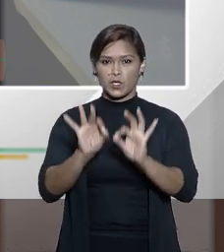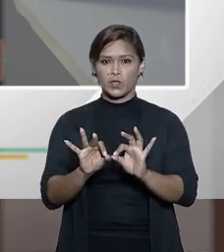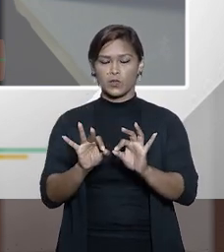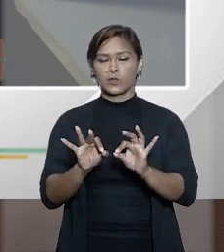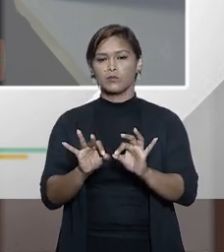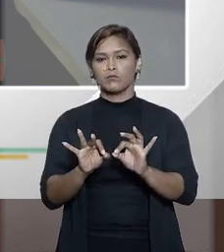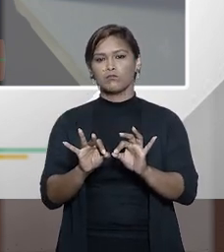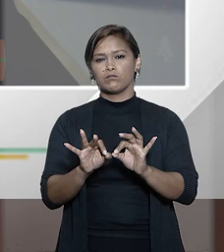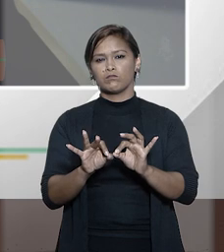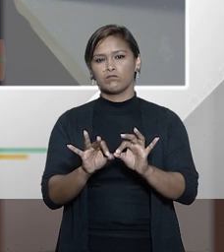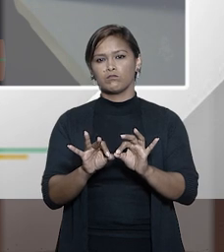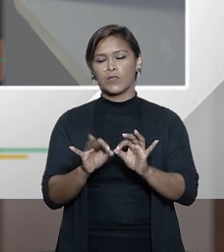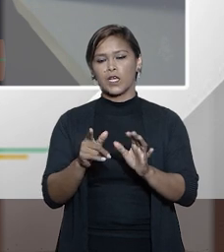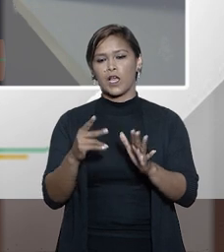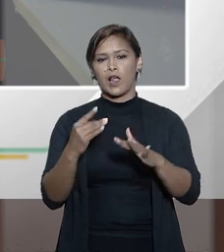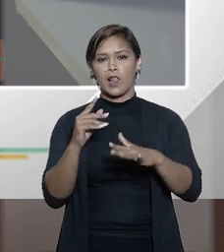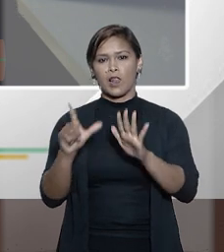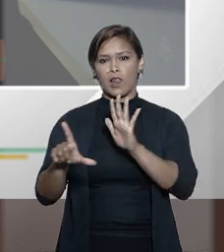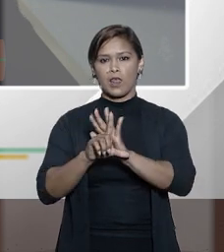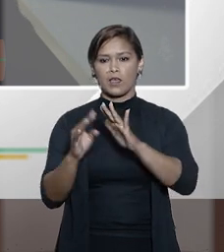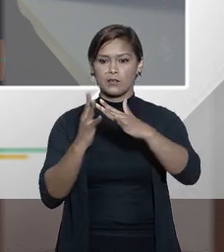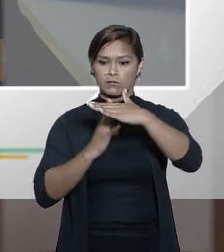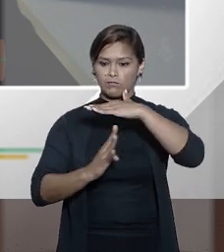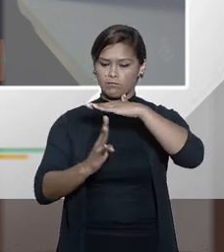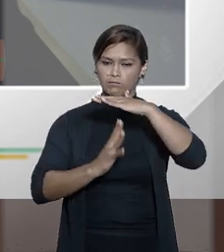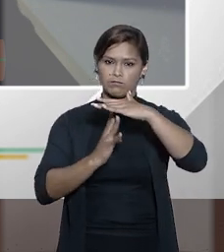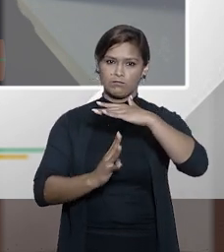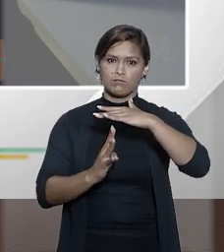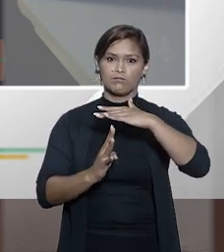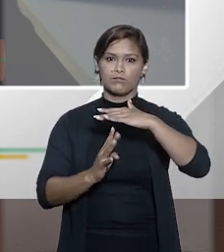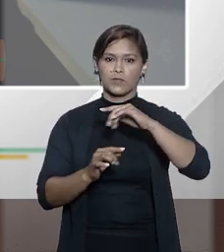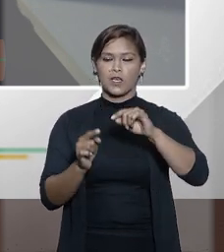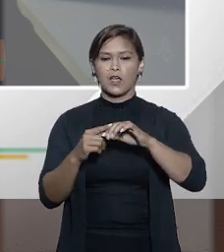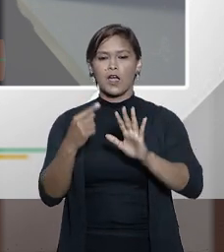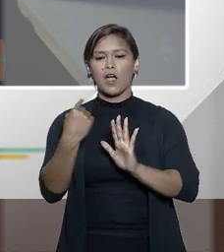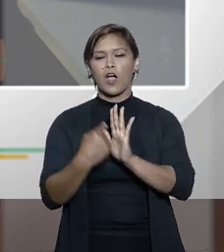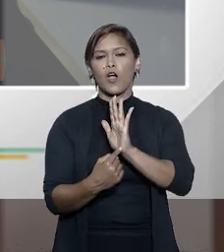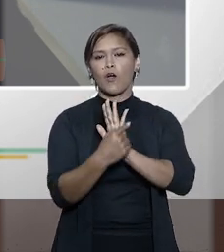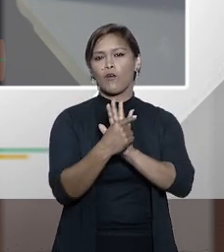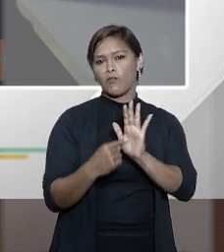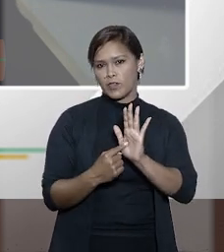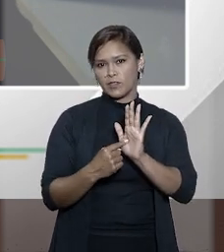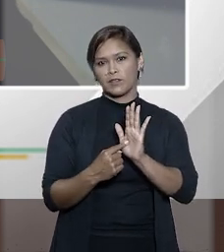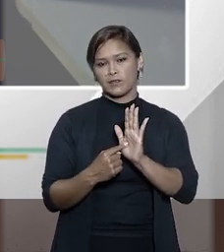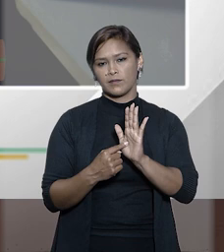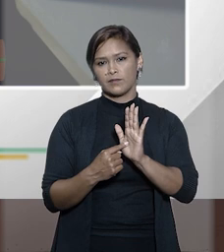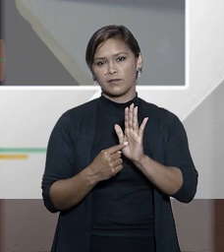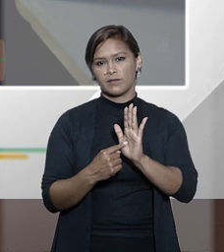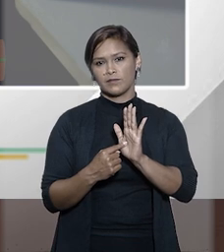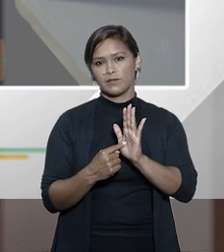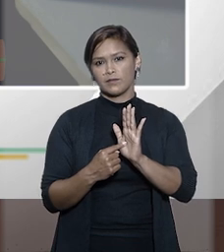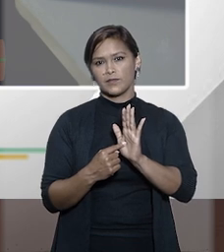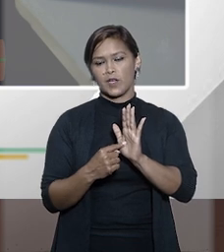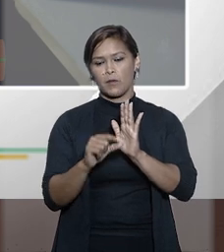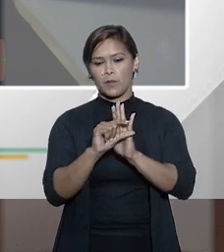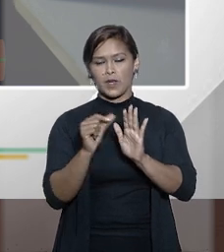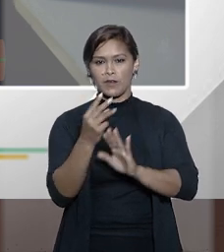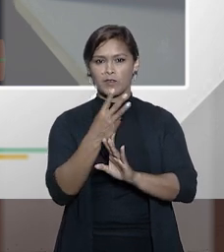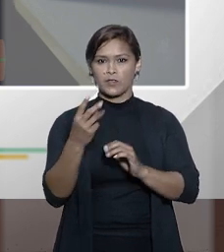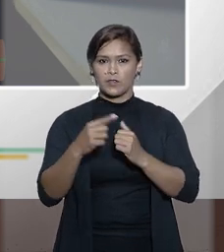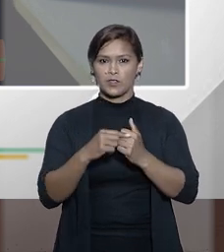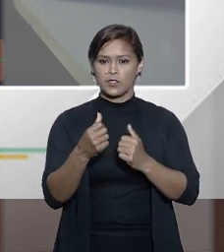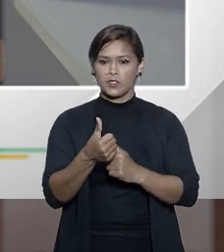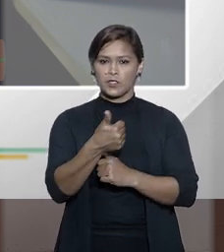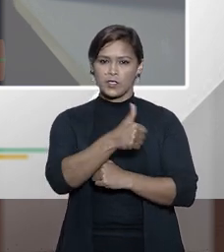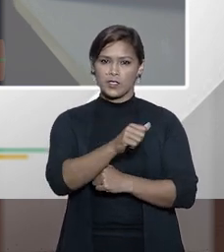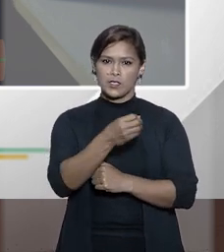esta lei de imigração ao vetar ao vetar o parágrafo terceiro do artigo